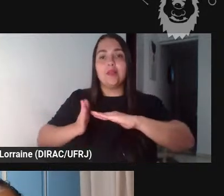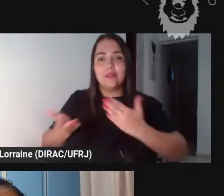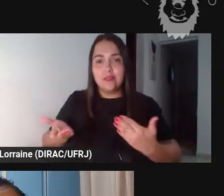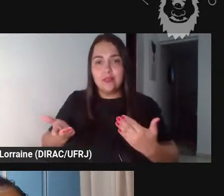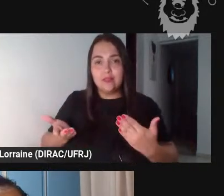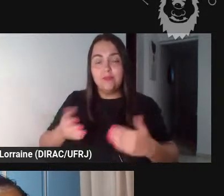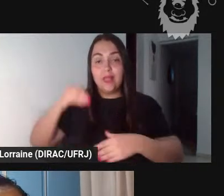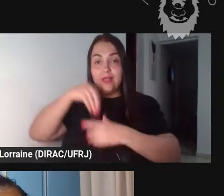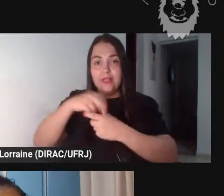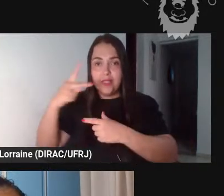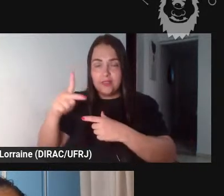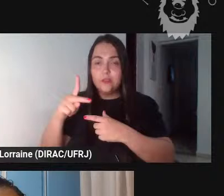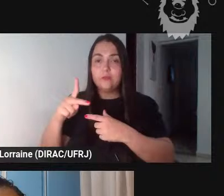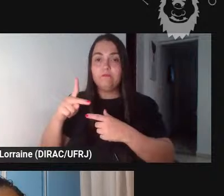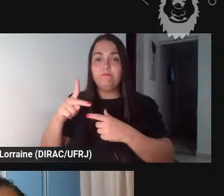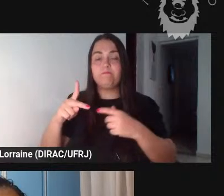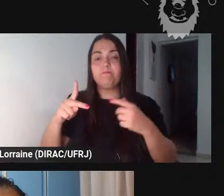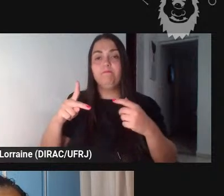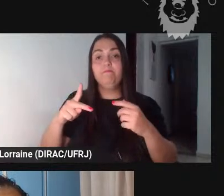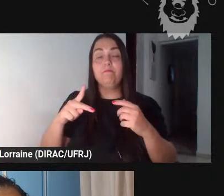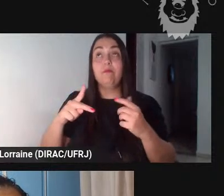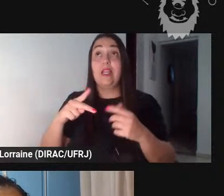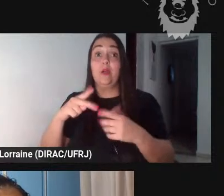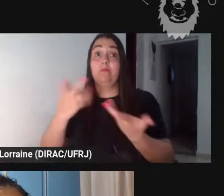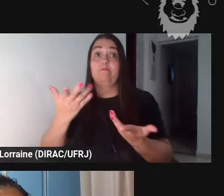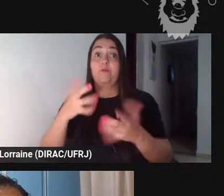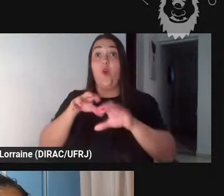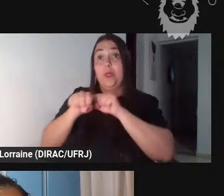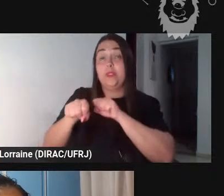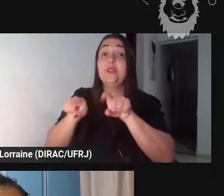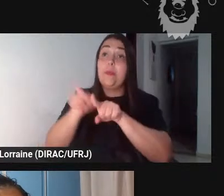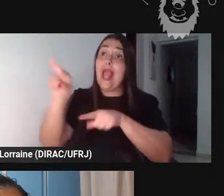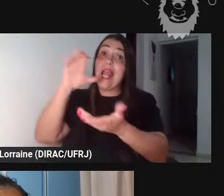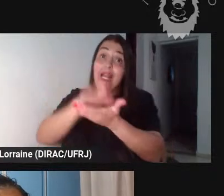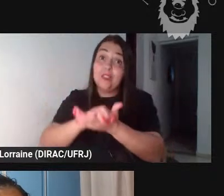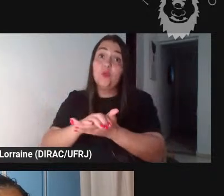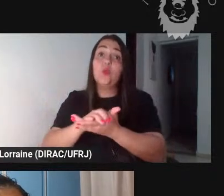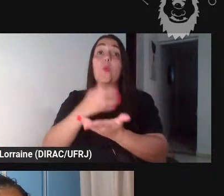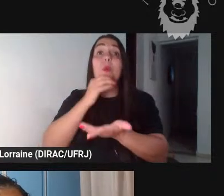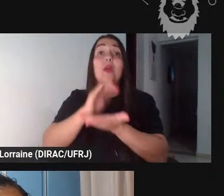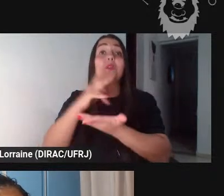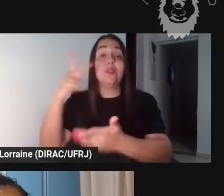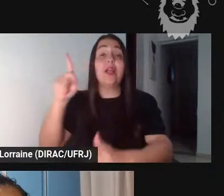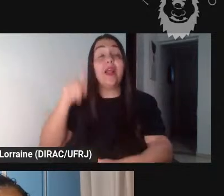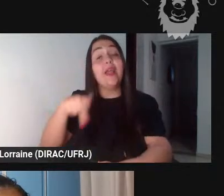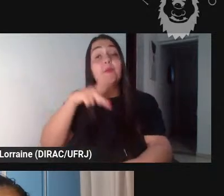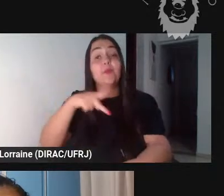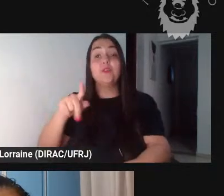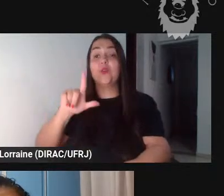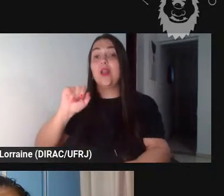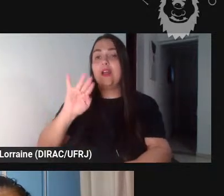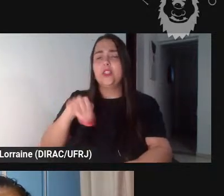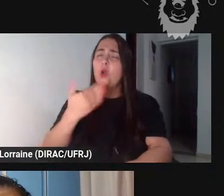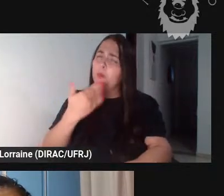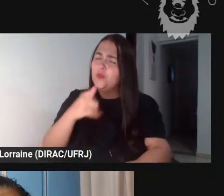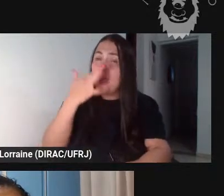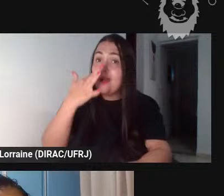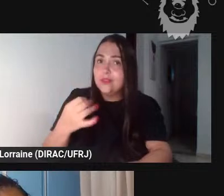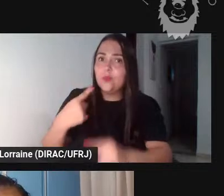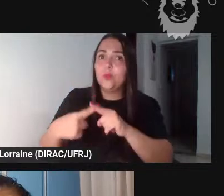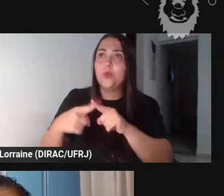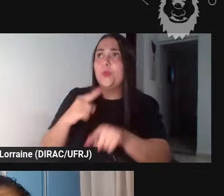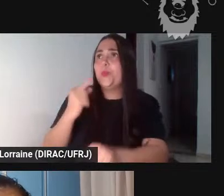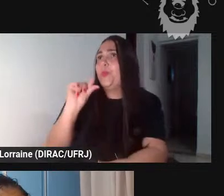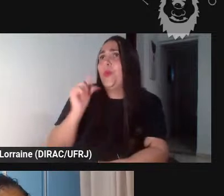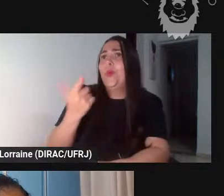mas também me casada com um professor de latim e eu chamo atenção para isso porque é uma das poucas fábulas que a gente tem